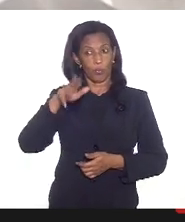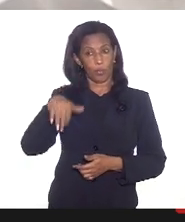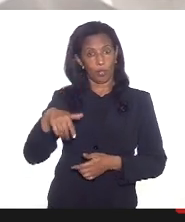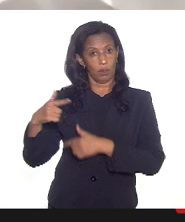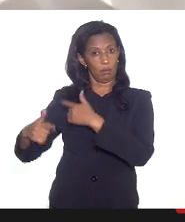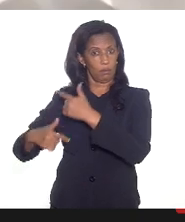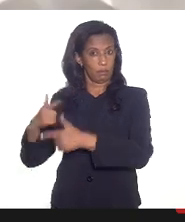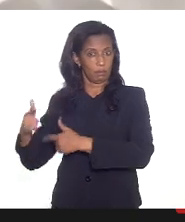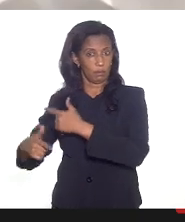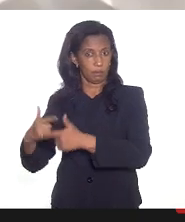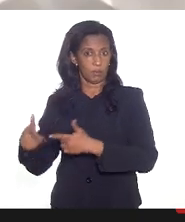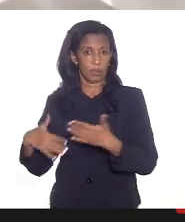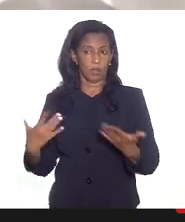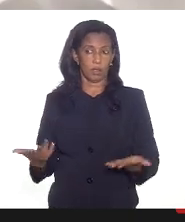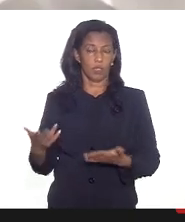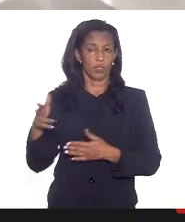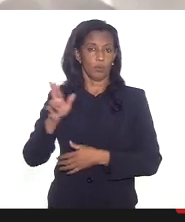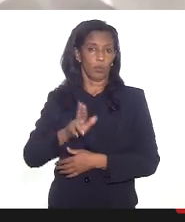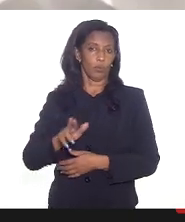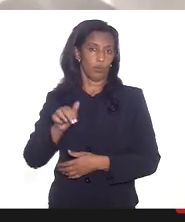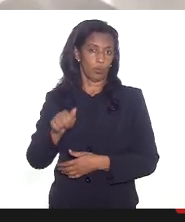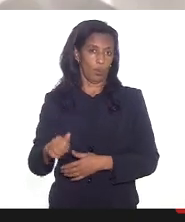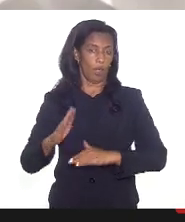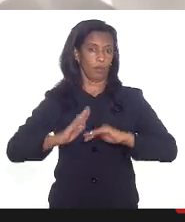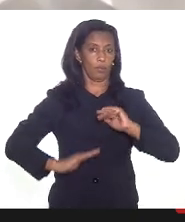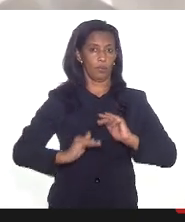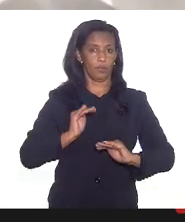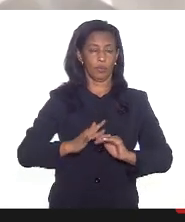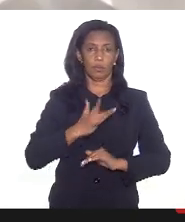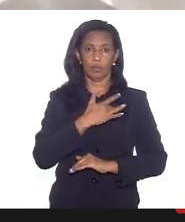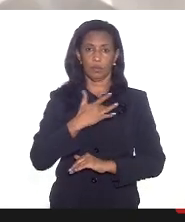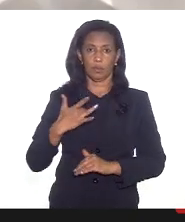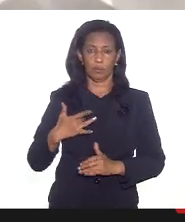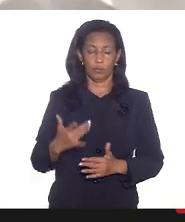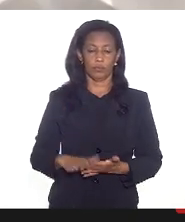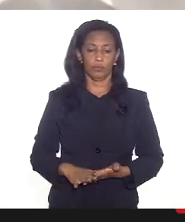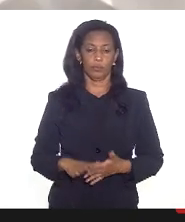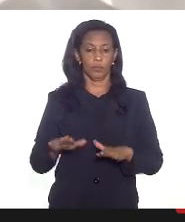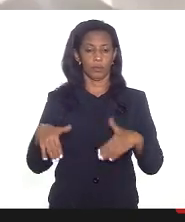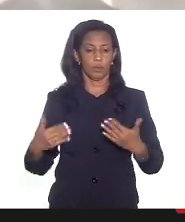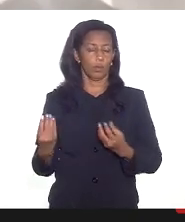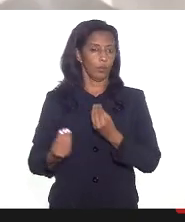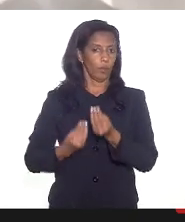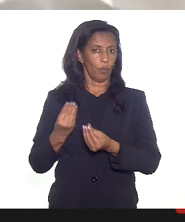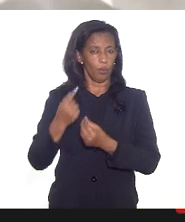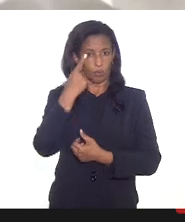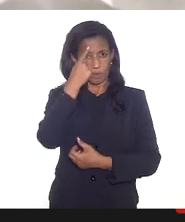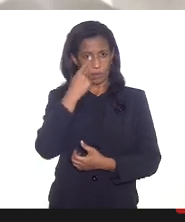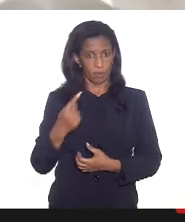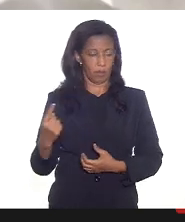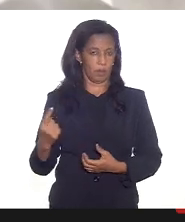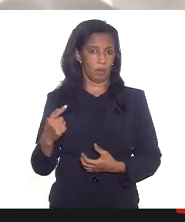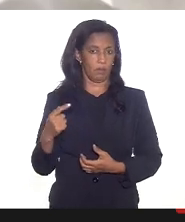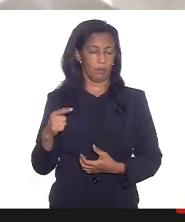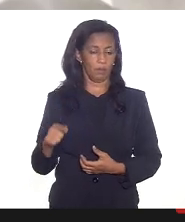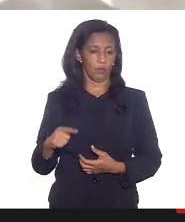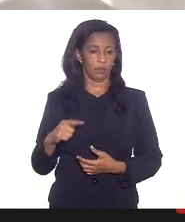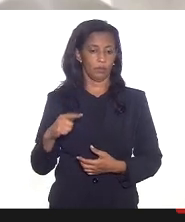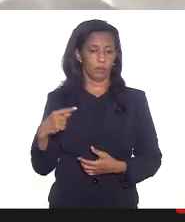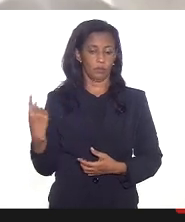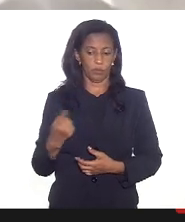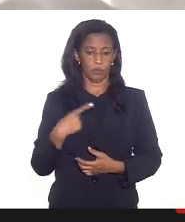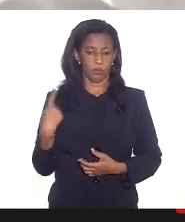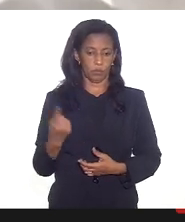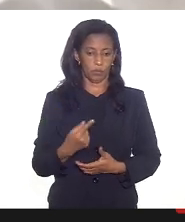ponta seja pelo usuário seja pelo profissional de saúde então como na semana que vem nós vamos